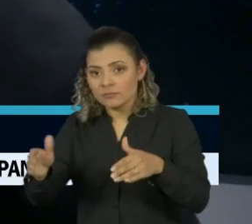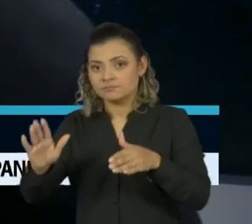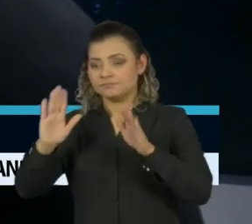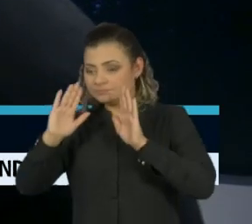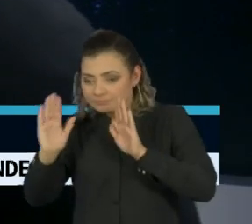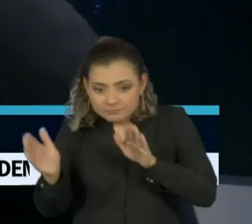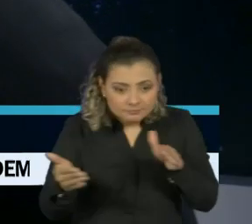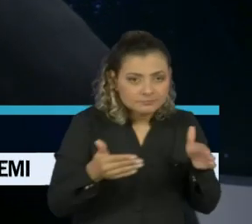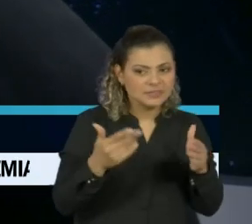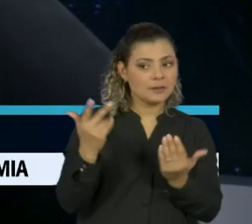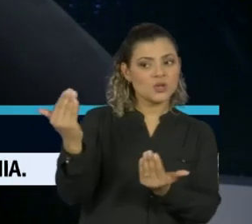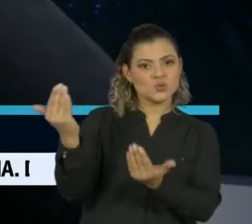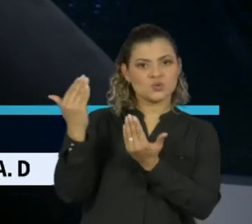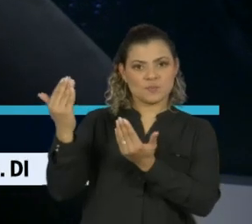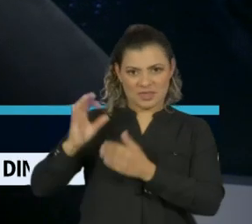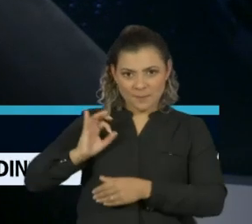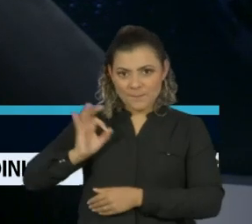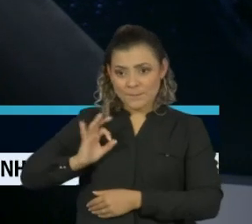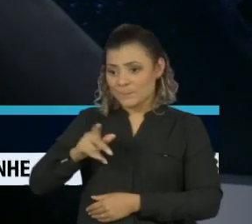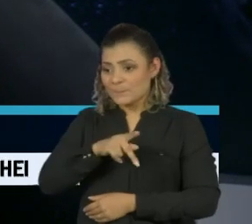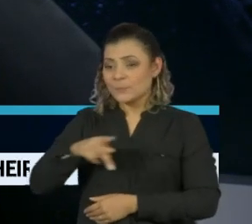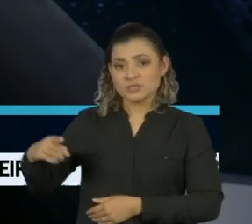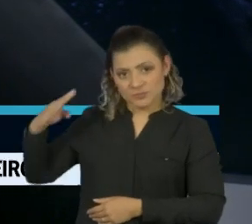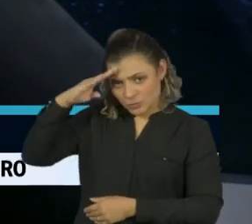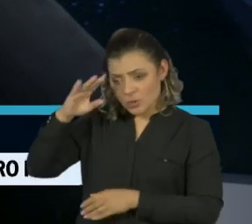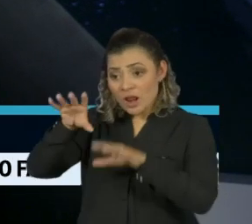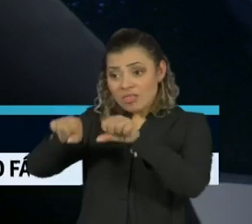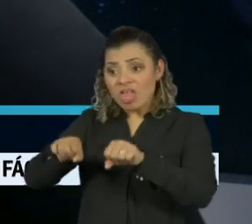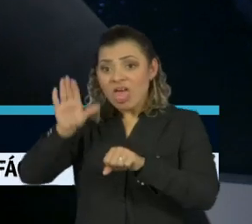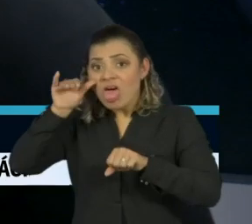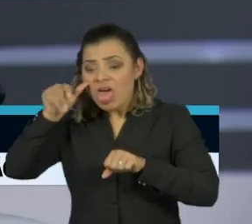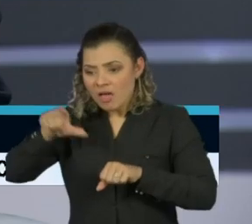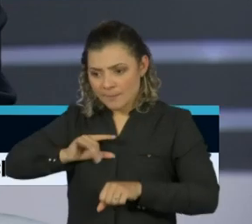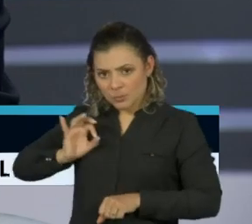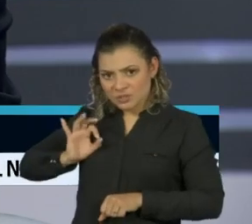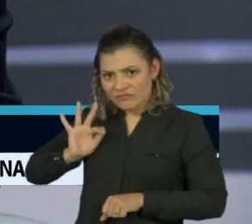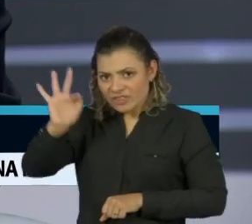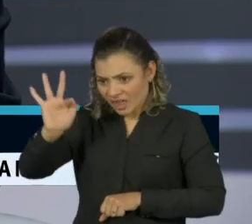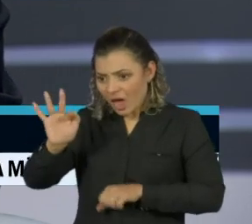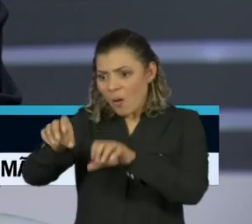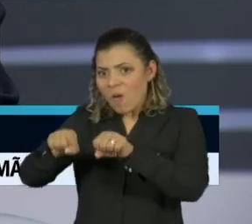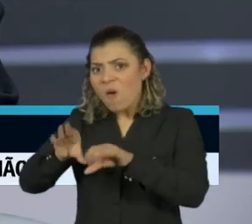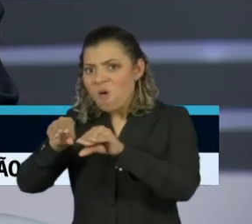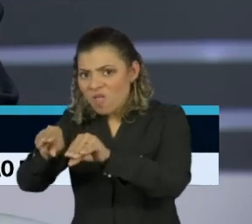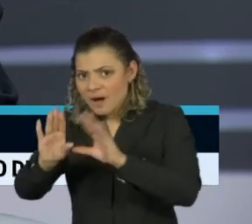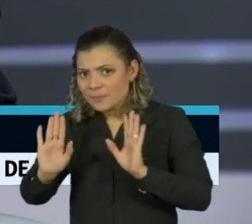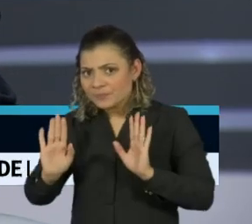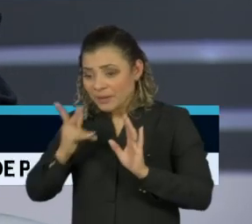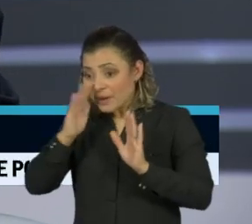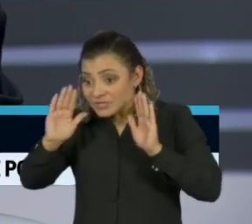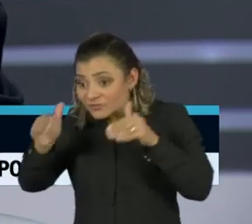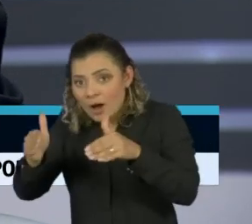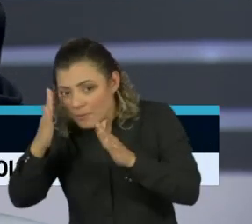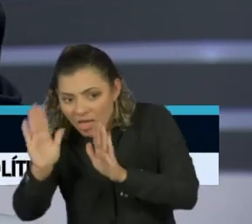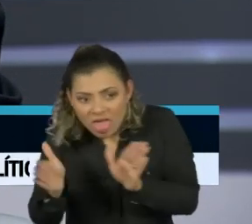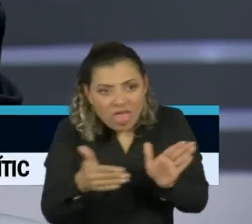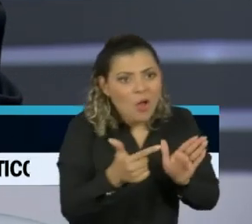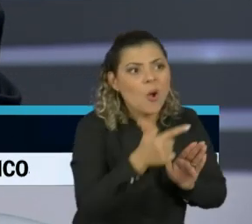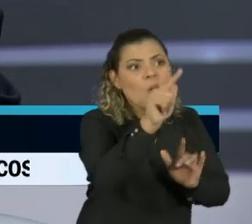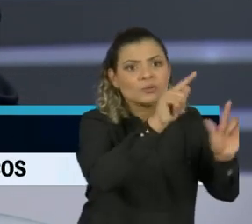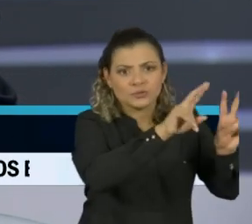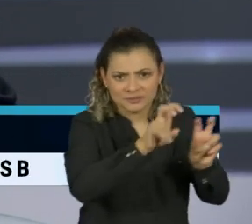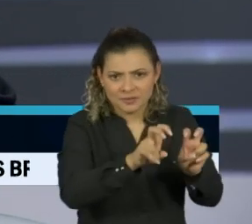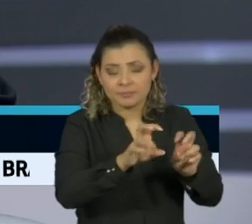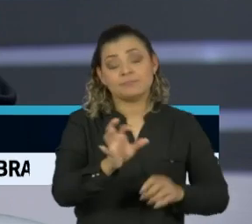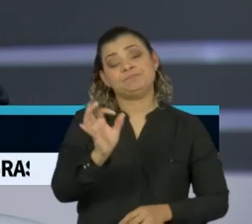suspeita de interferência do presidente Bolsonaro na corporação? Olha, eu acho que é pouco. É pouco